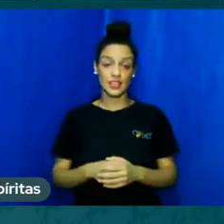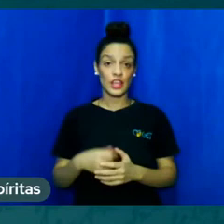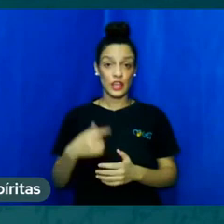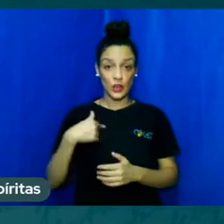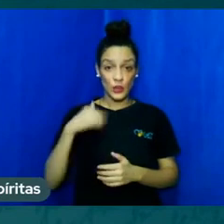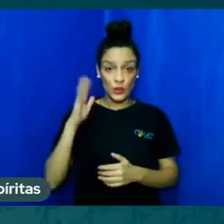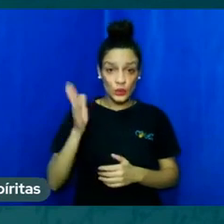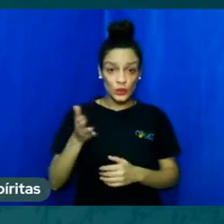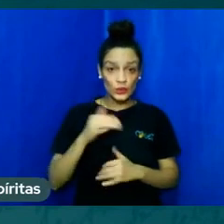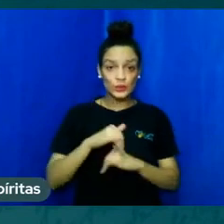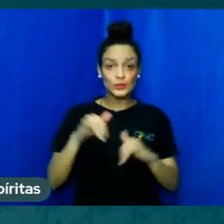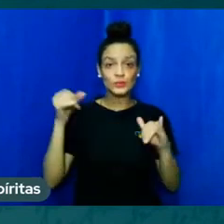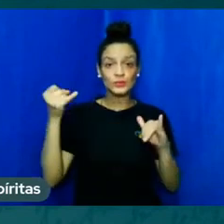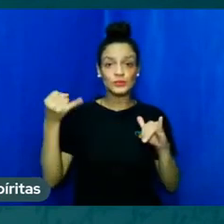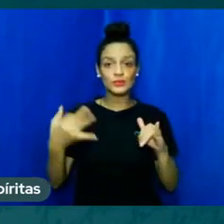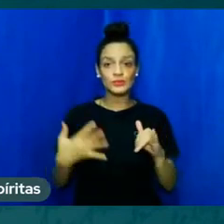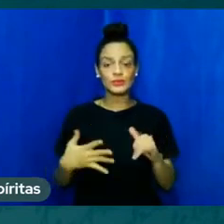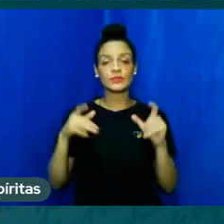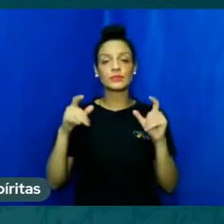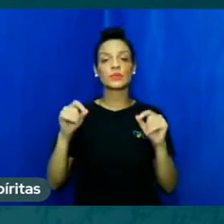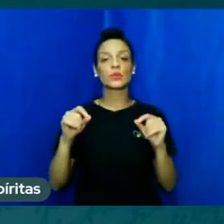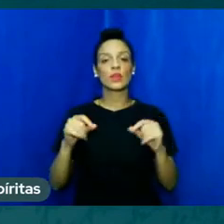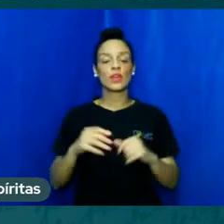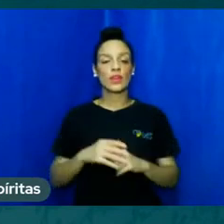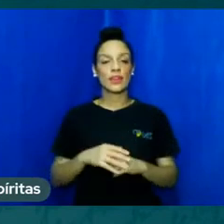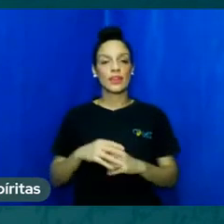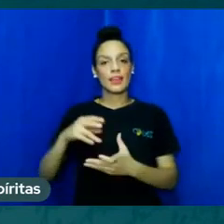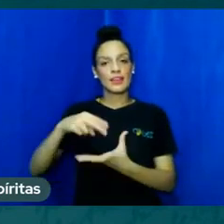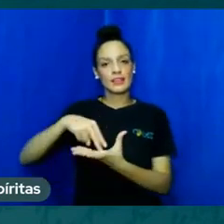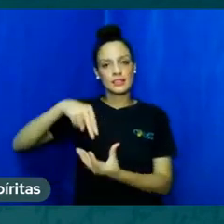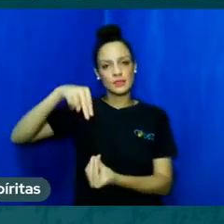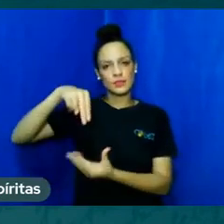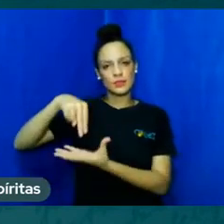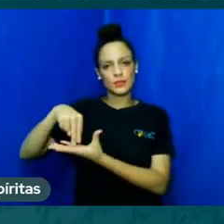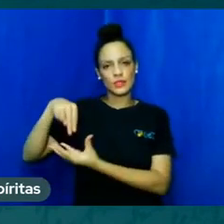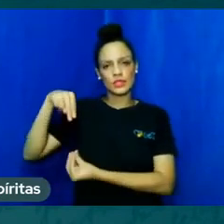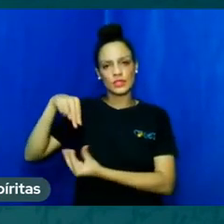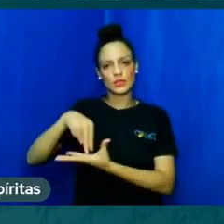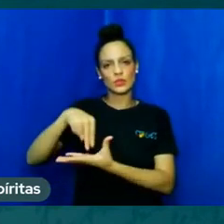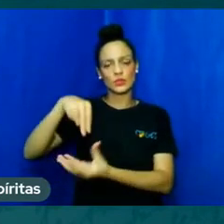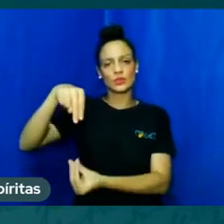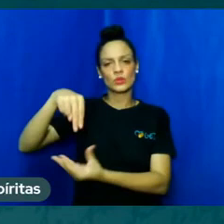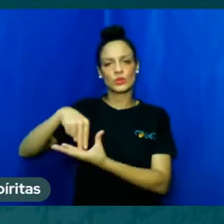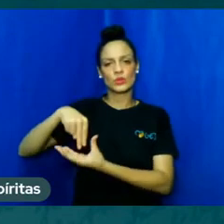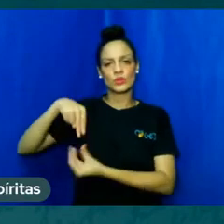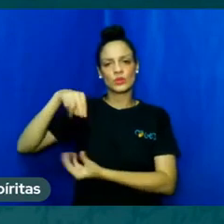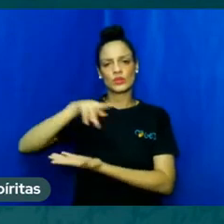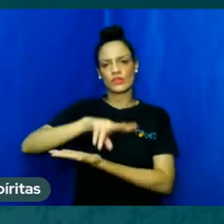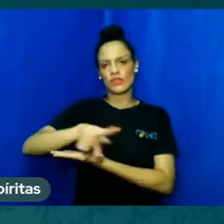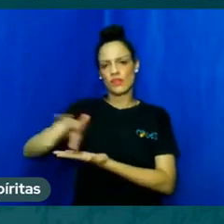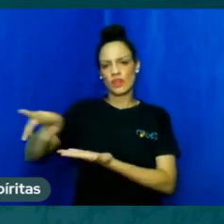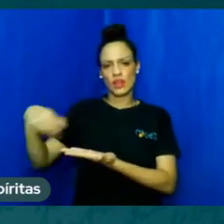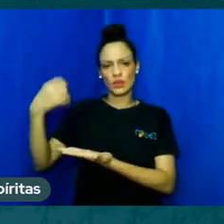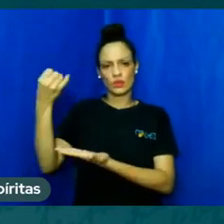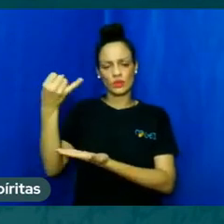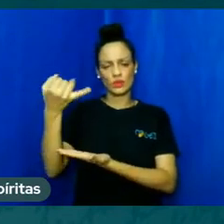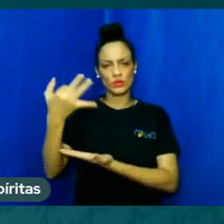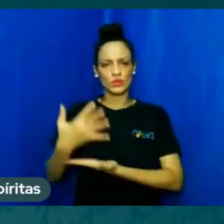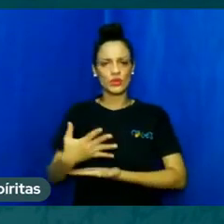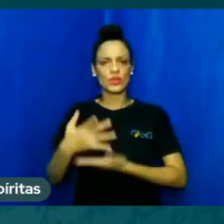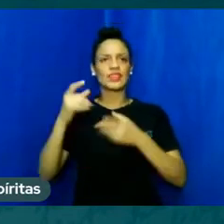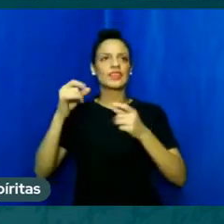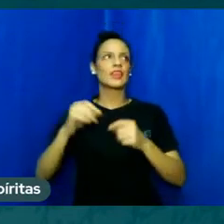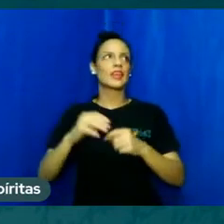espíritos vão trazer para Kardec uma distinção que não é absoluta no aspecto da